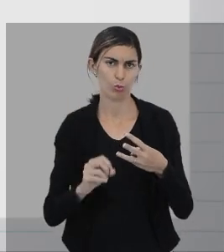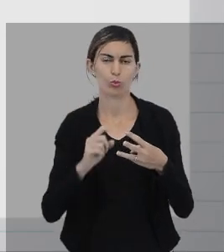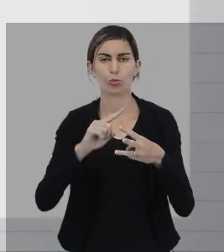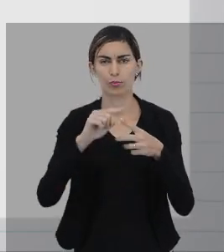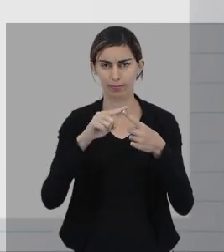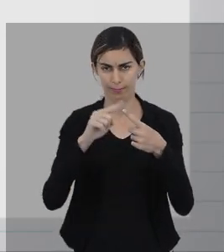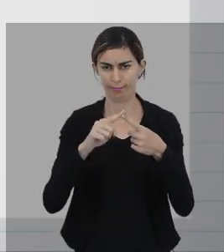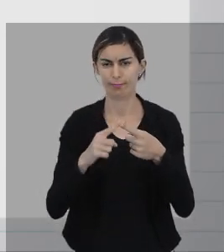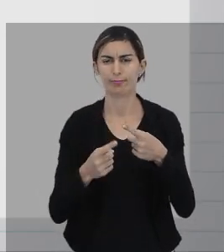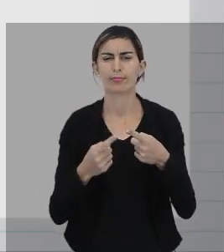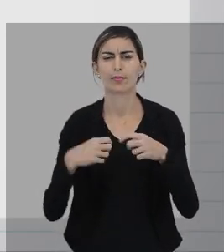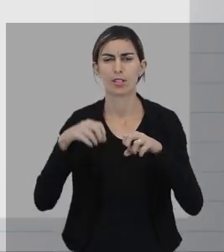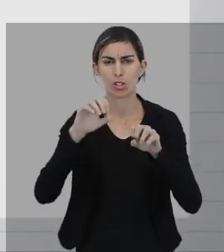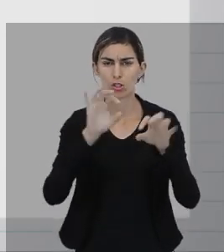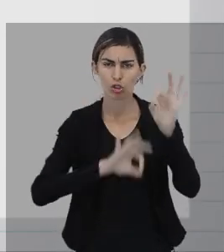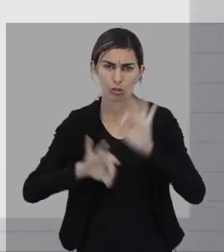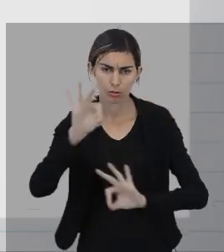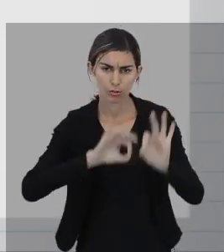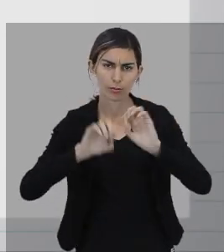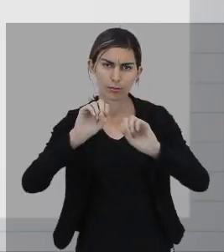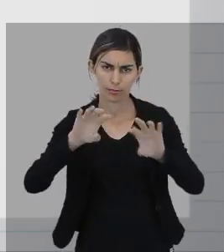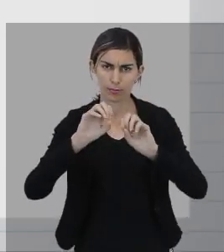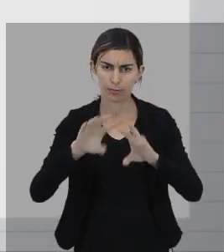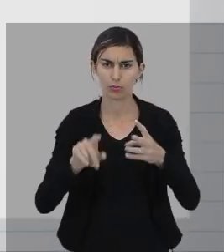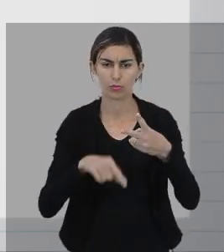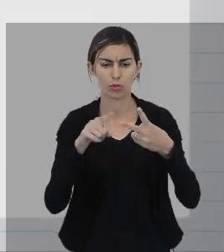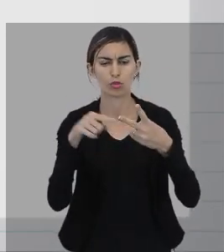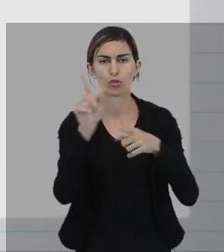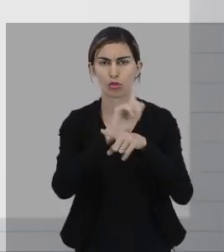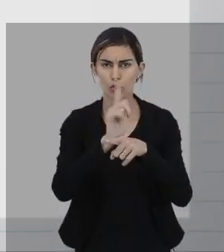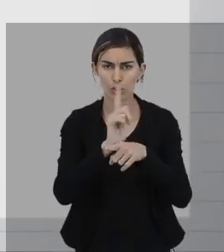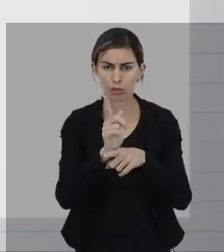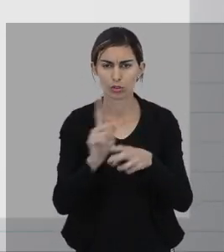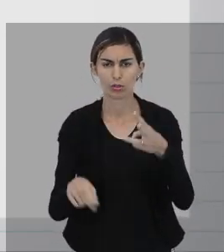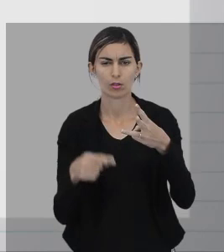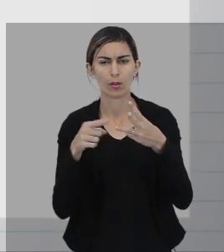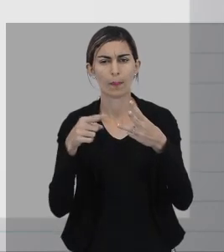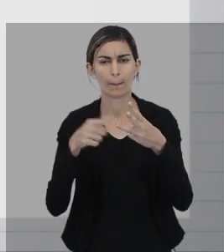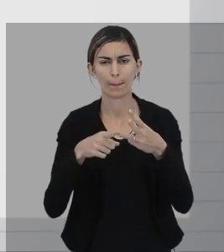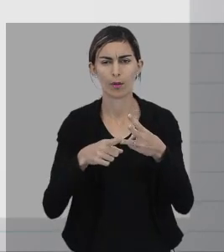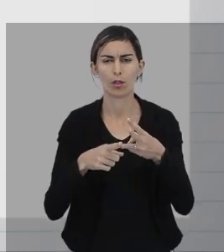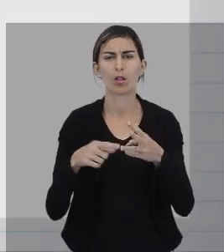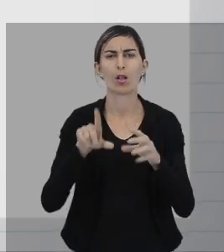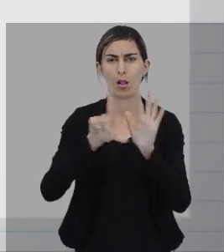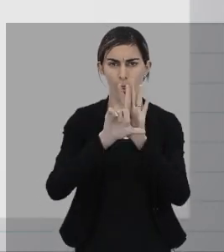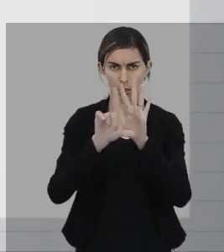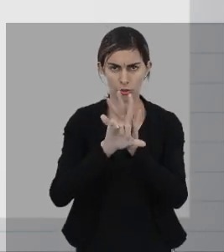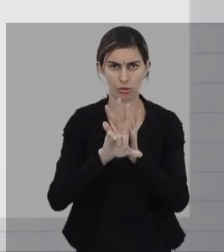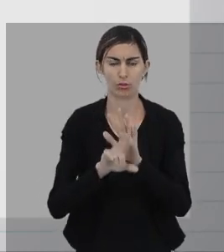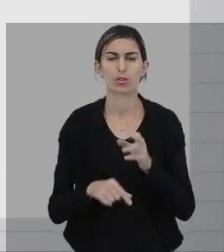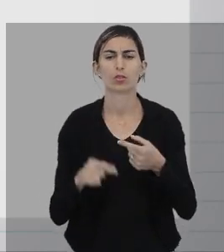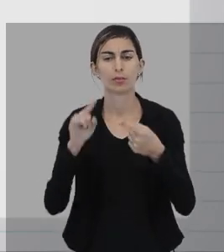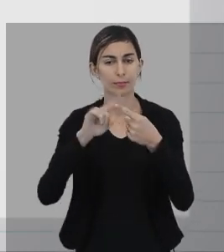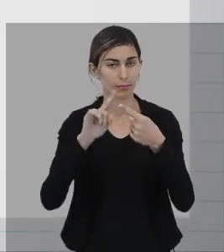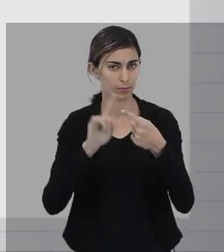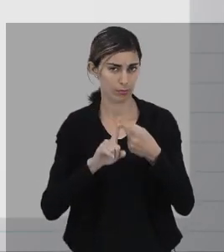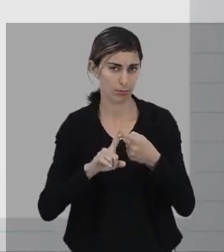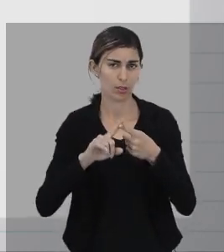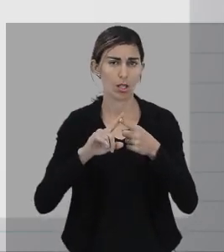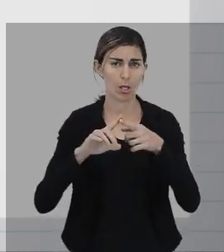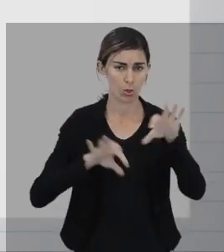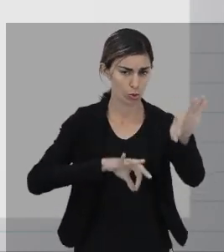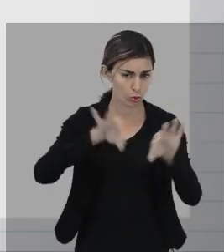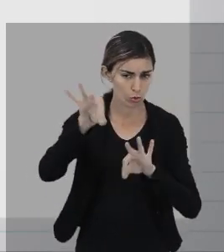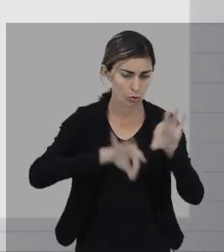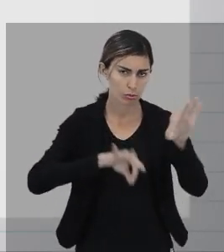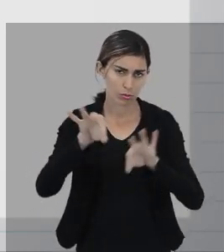O módulo de Estratégias Educacionais, o módulo de Gestão e o módulo de Legislação. No módulo